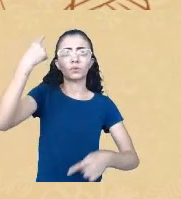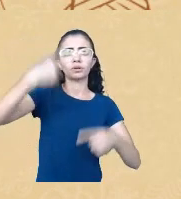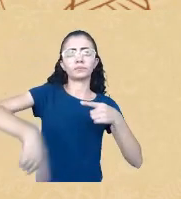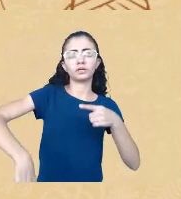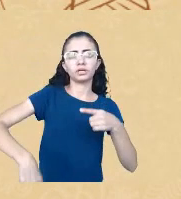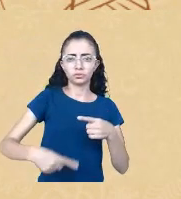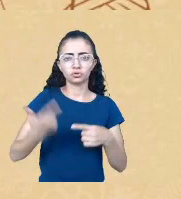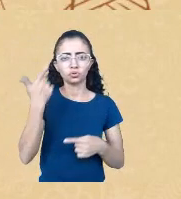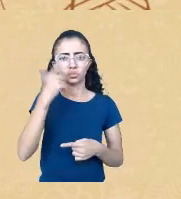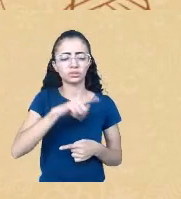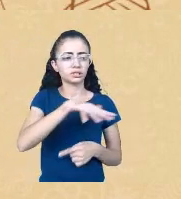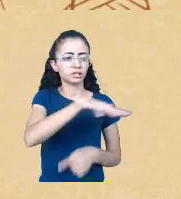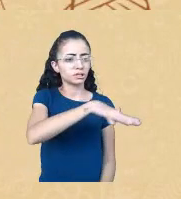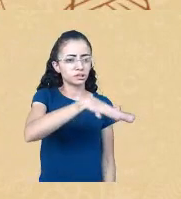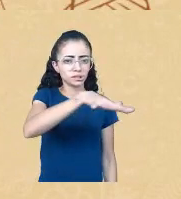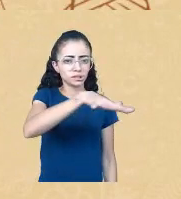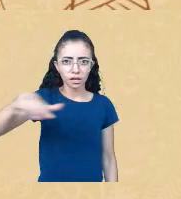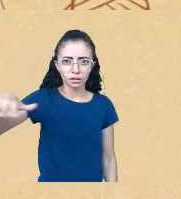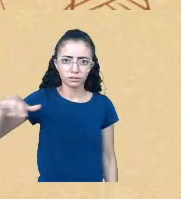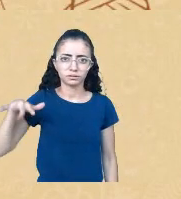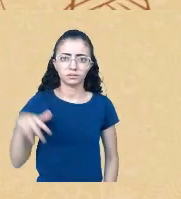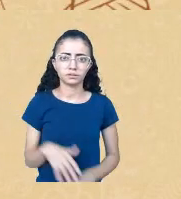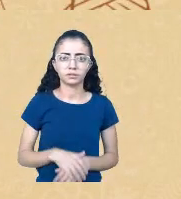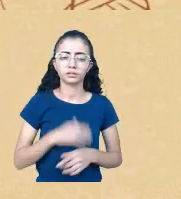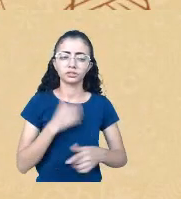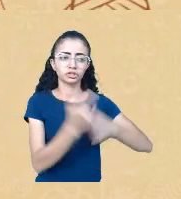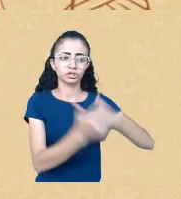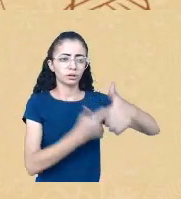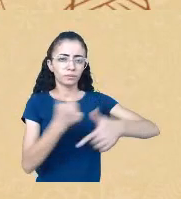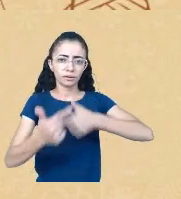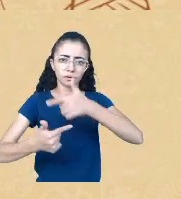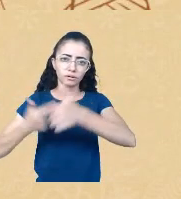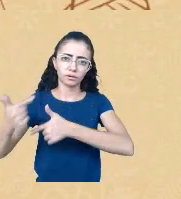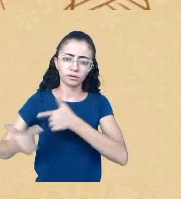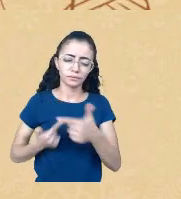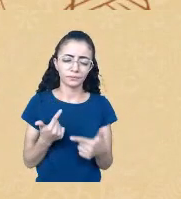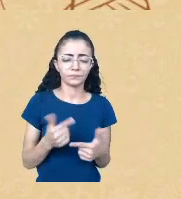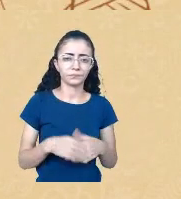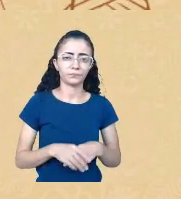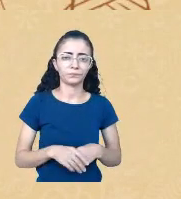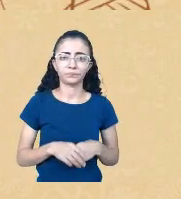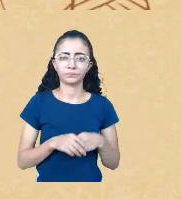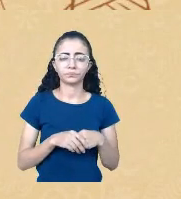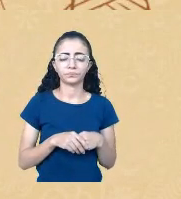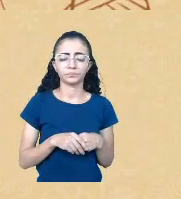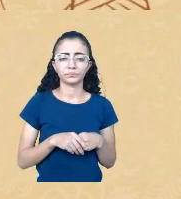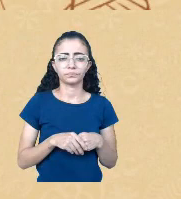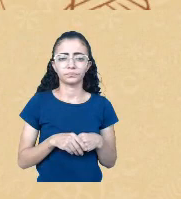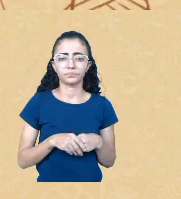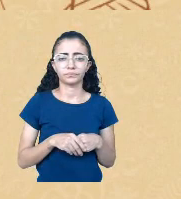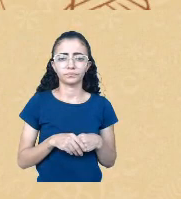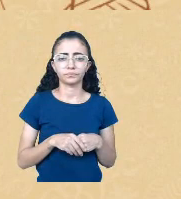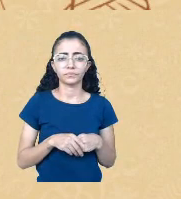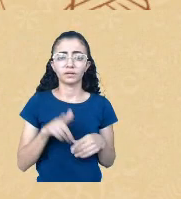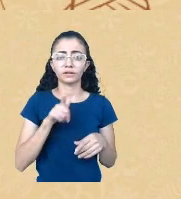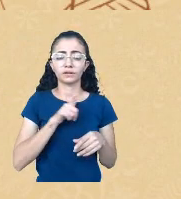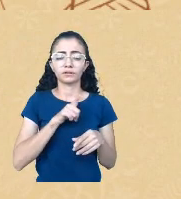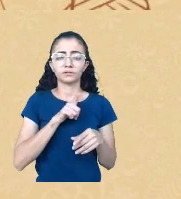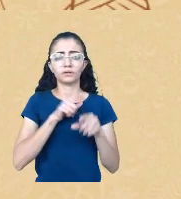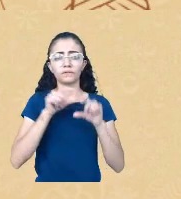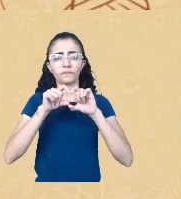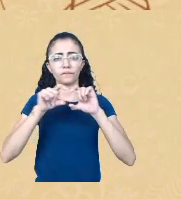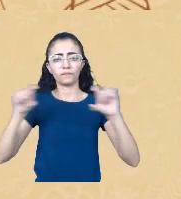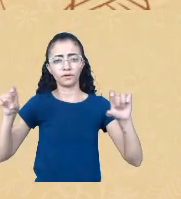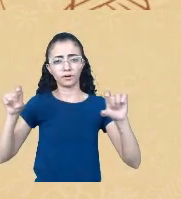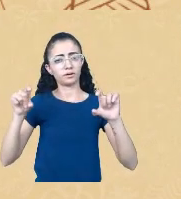naturalmente se transformaram em trabalhadores abundantes e baratos para o latifúndio. Aqui eu vou trazer uma fala também do Visconde